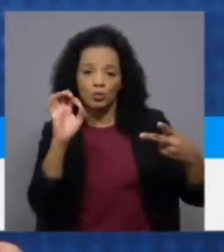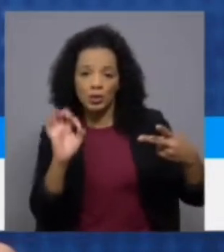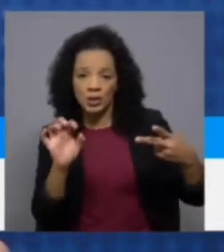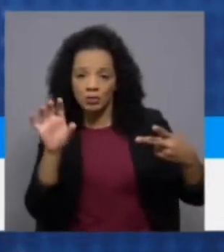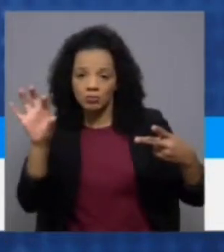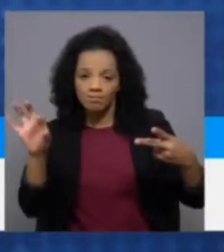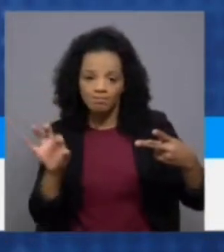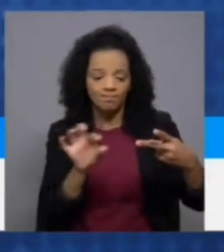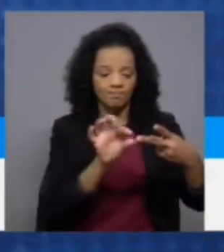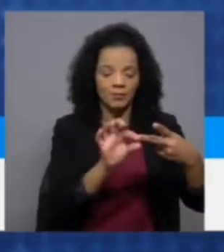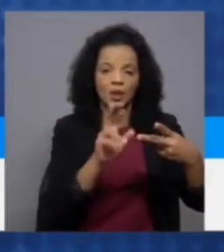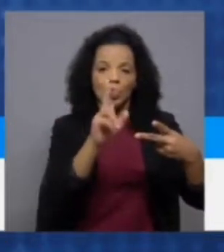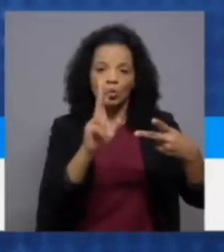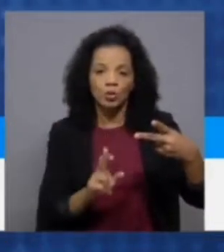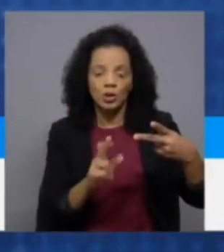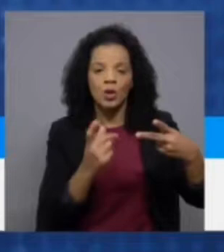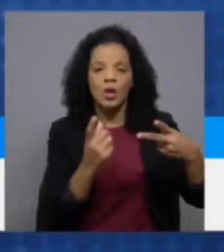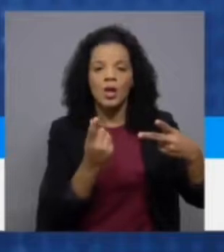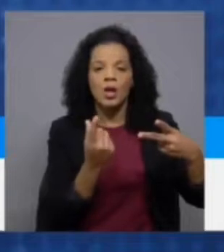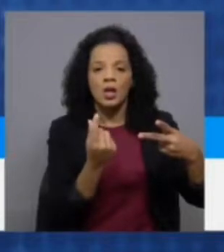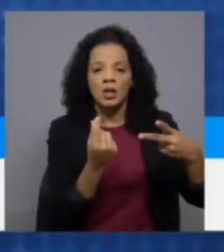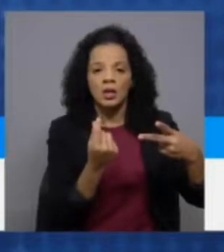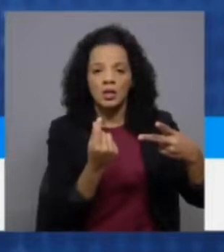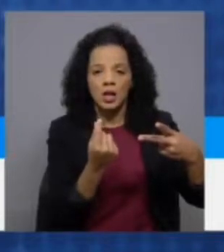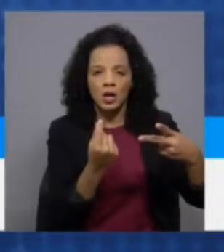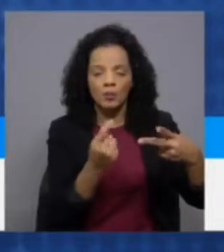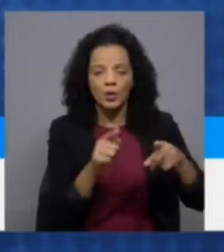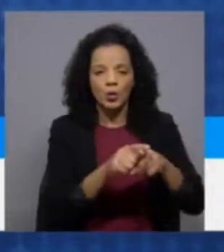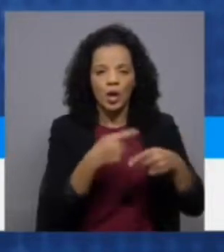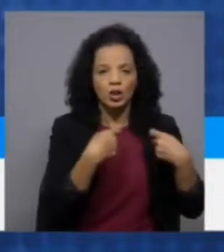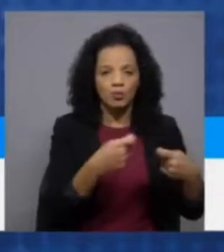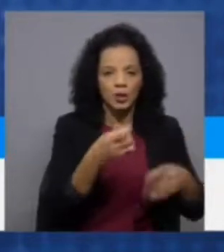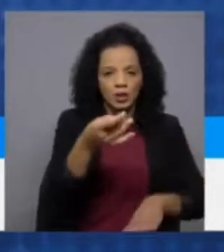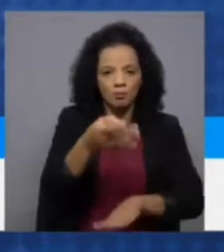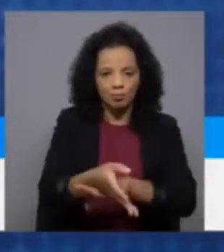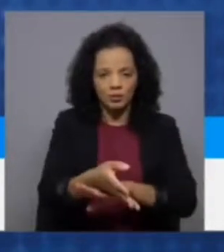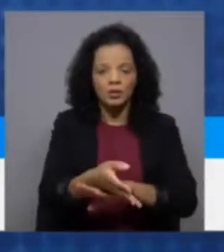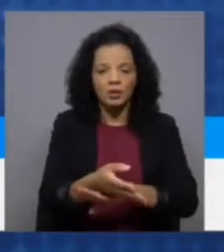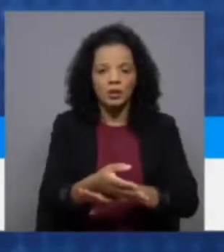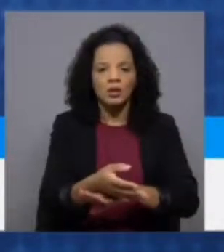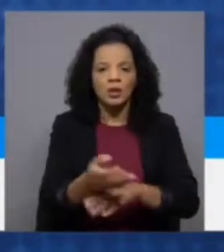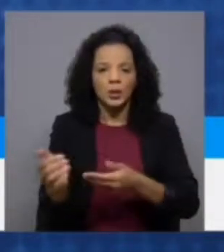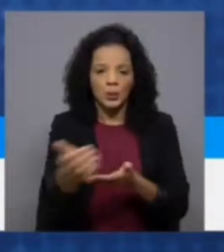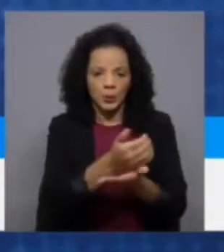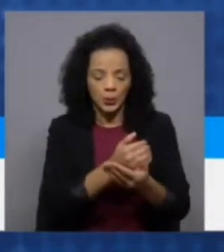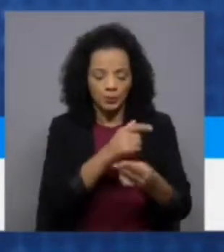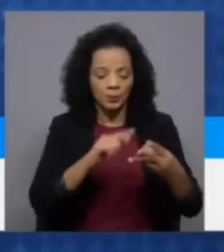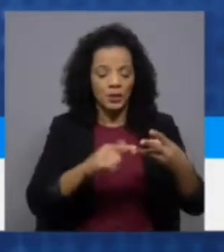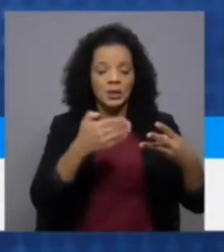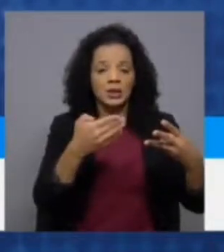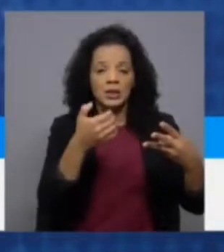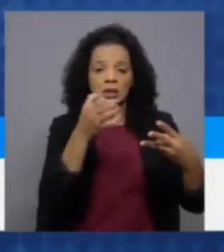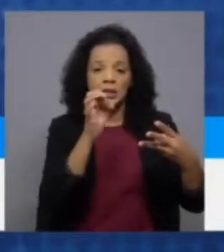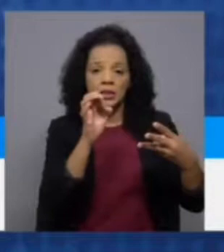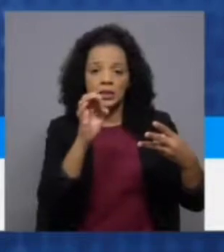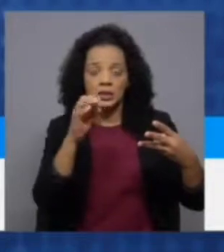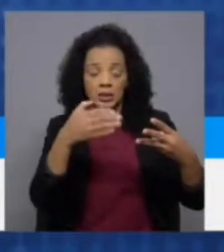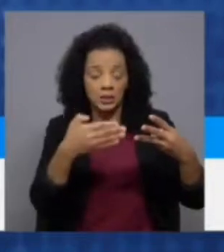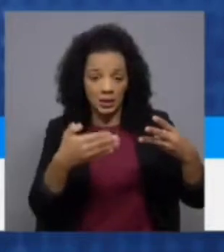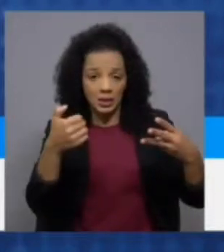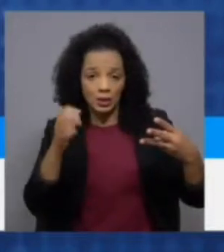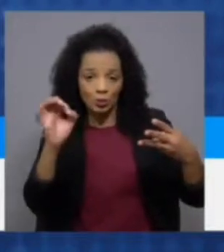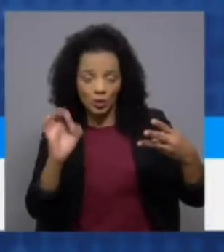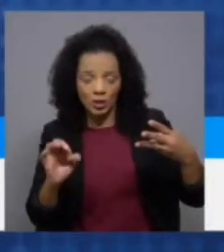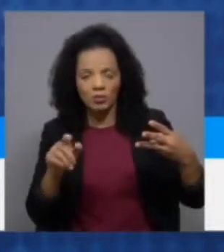dediquem à redução do déficit. São 4 mil milhões de euros. E peguem 65,5% desse valor, que são 11